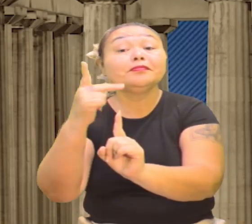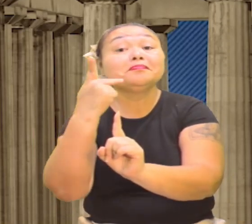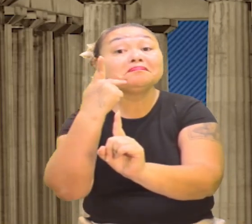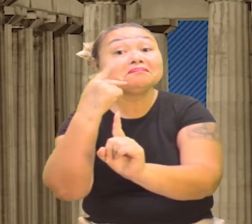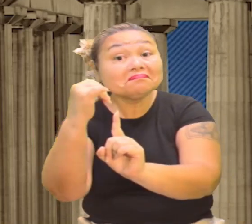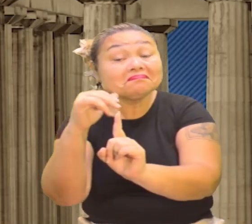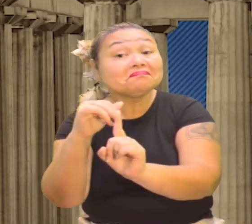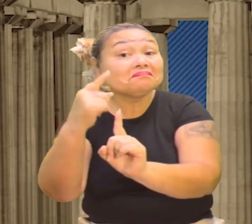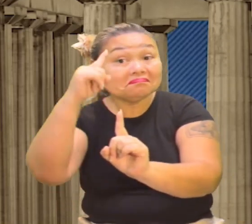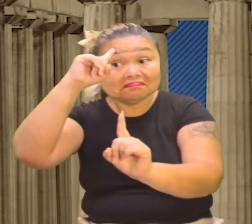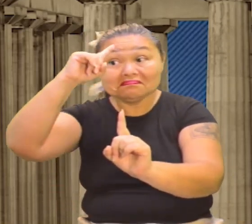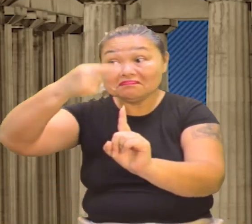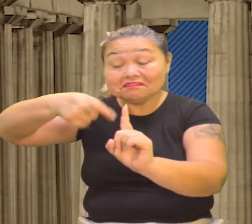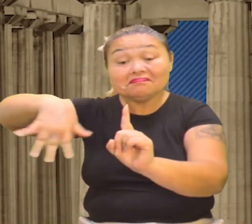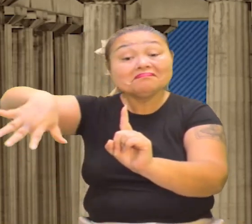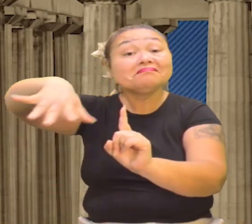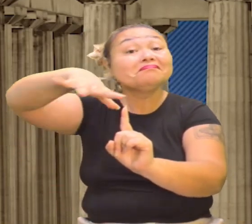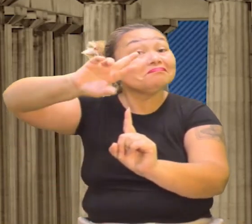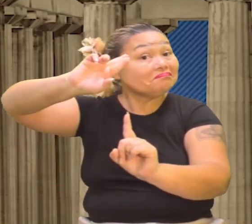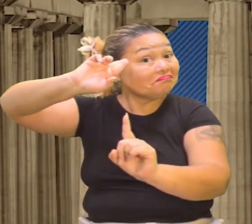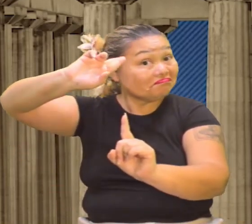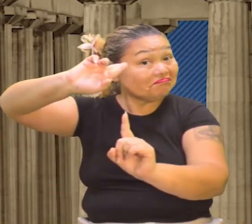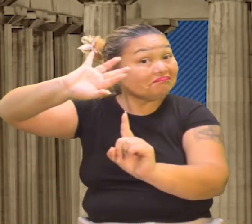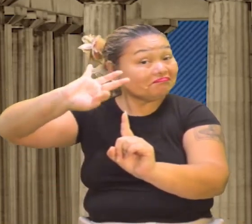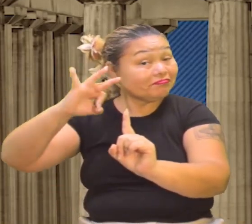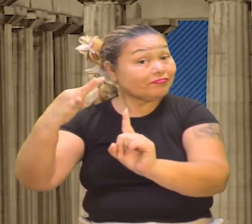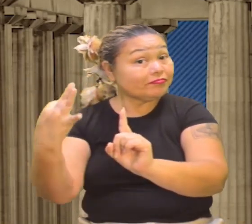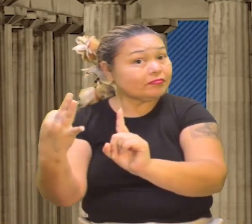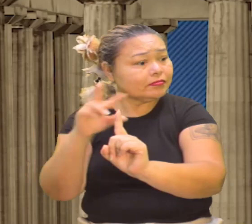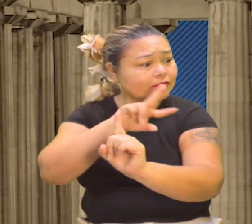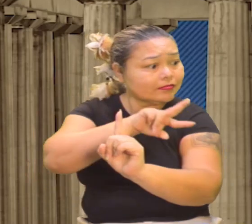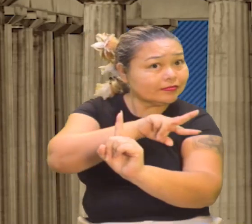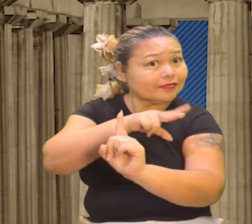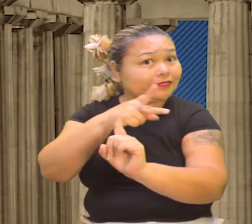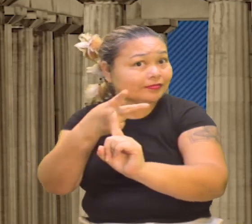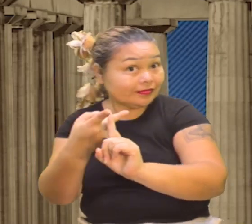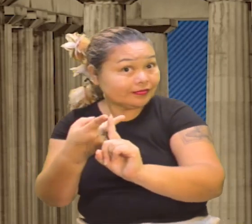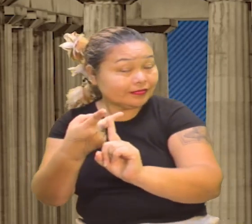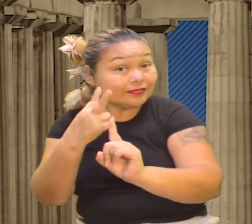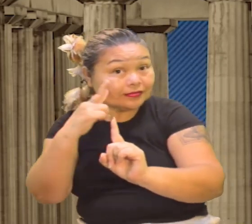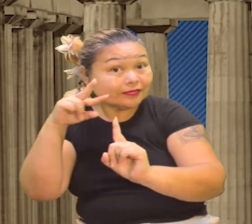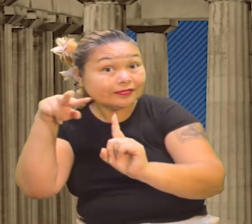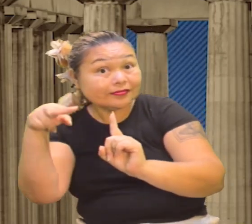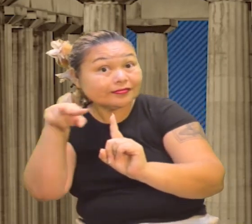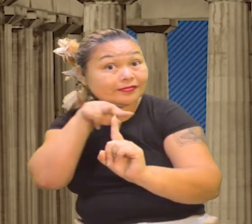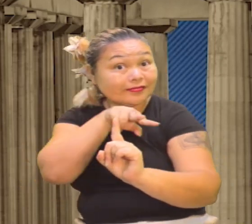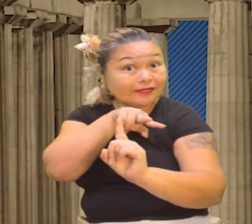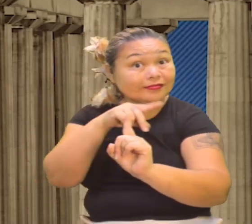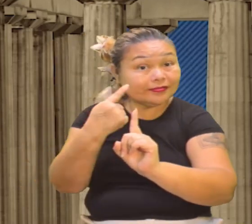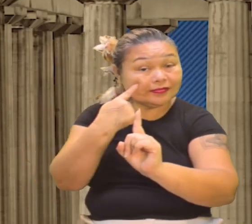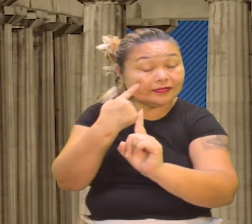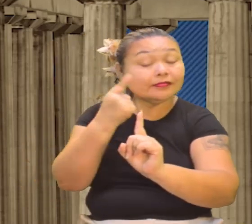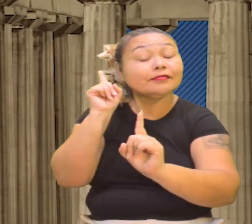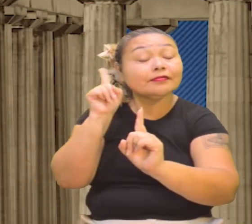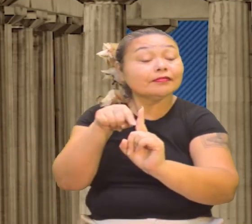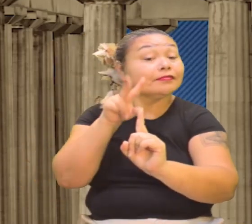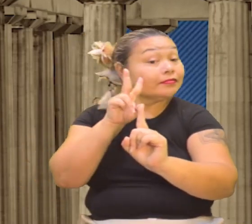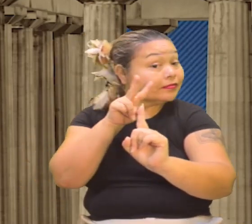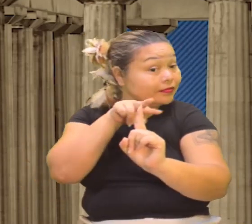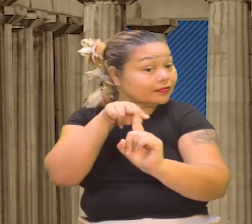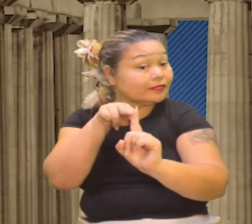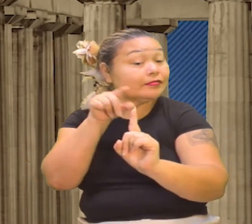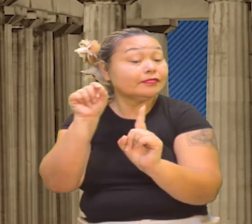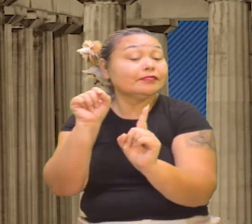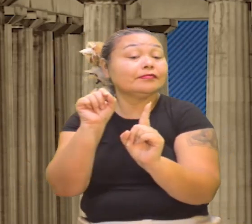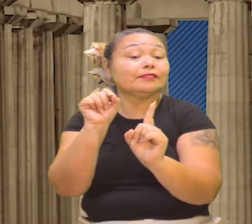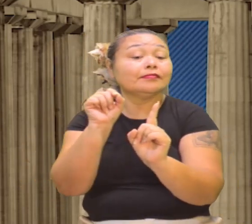pai ou chefe daquela família. Viu as perspectivas? Então, foi nessa perspectiva